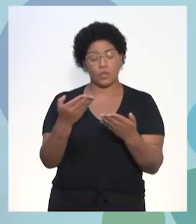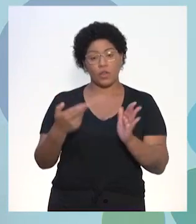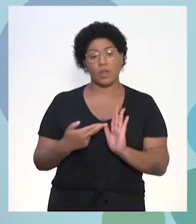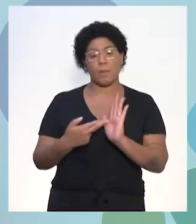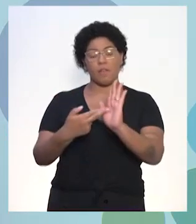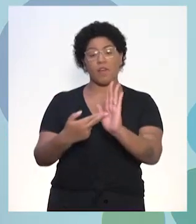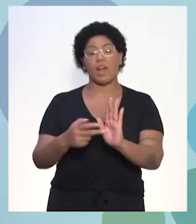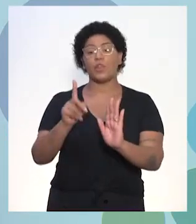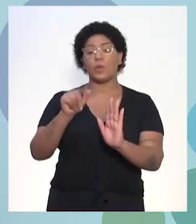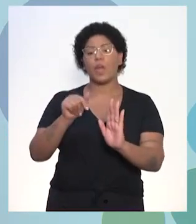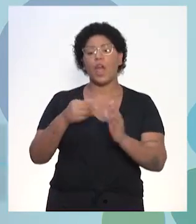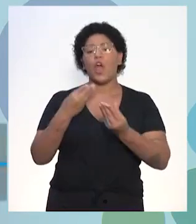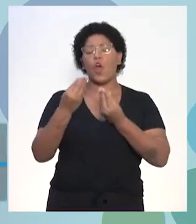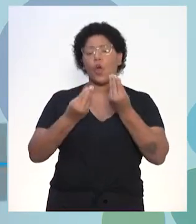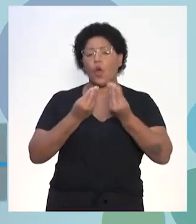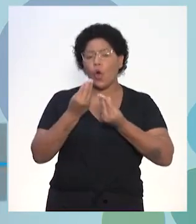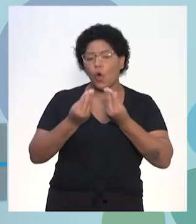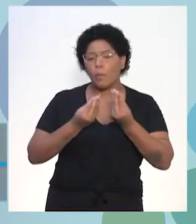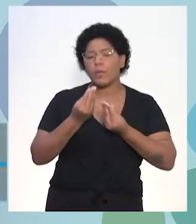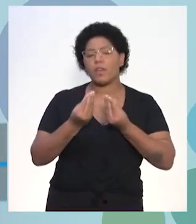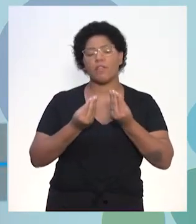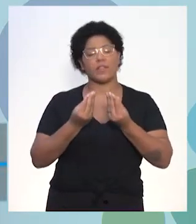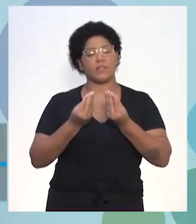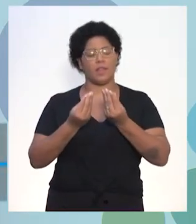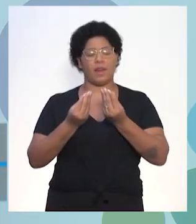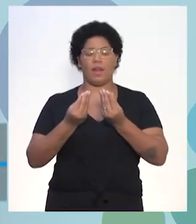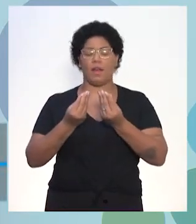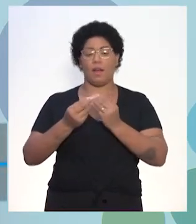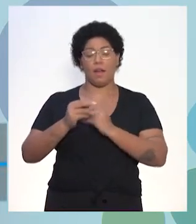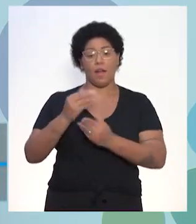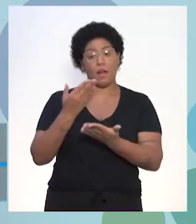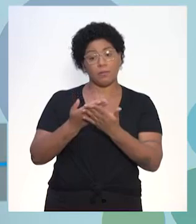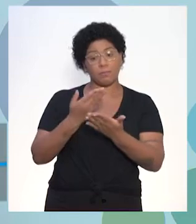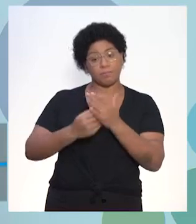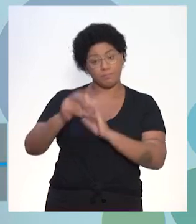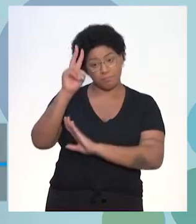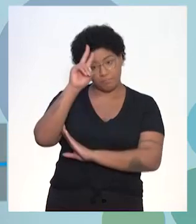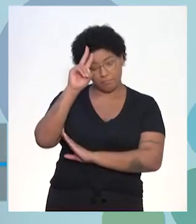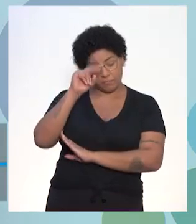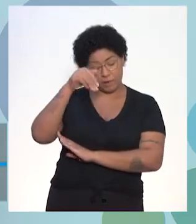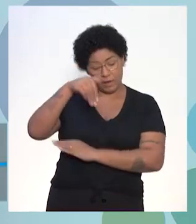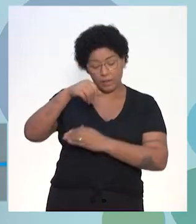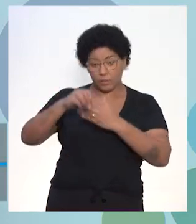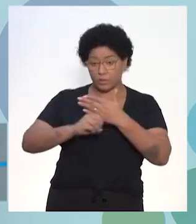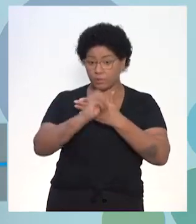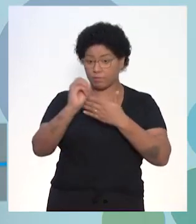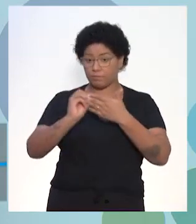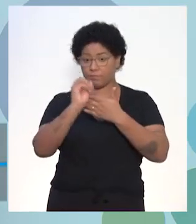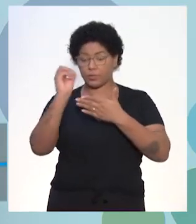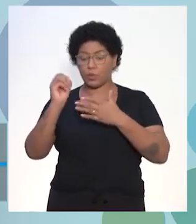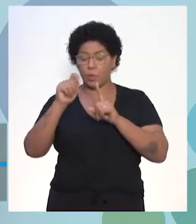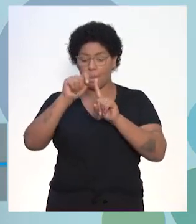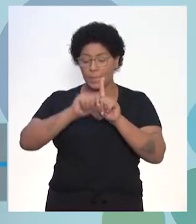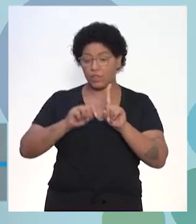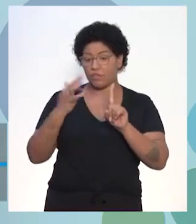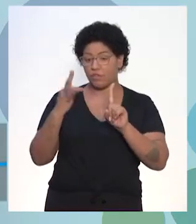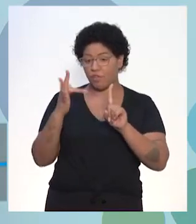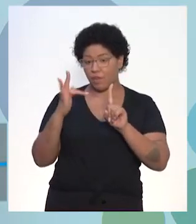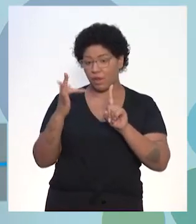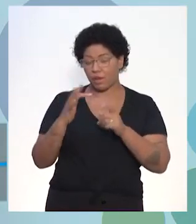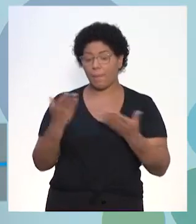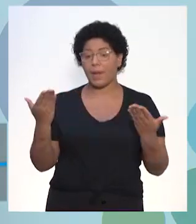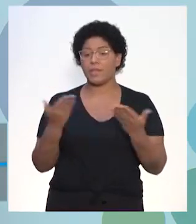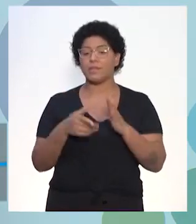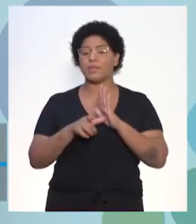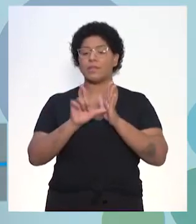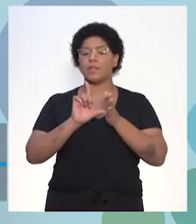pouquinho sobre a programação das aulas de História do Ensino Médio aqui no Centro de Mídias para o mês de fevereiro. Mas